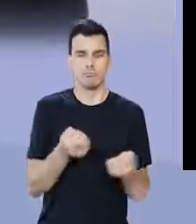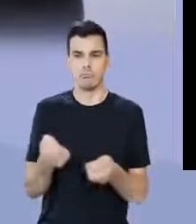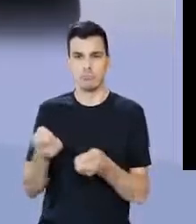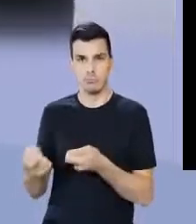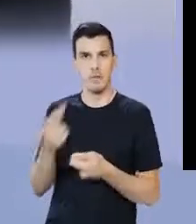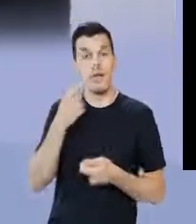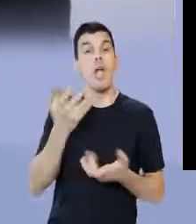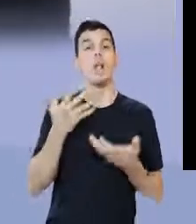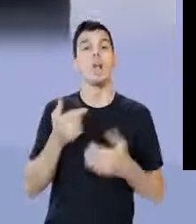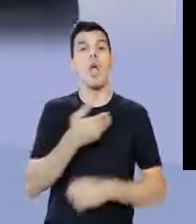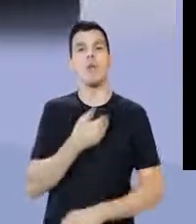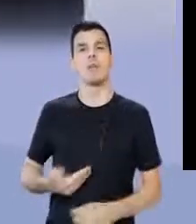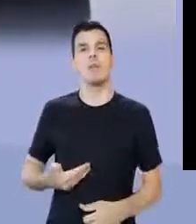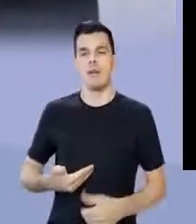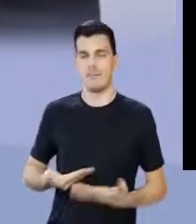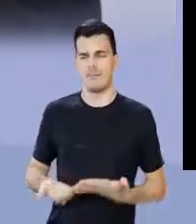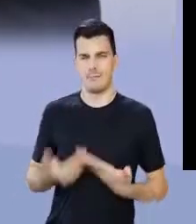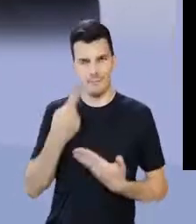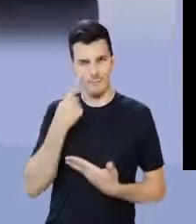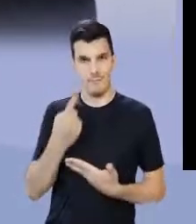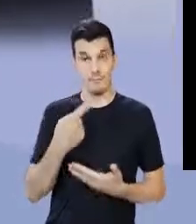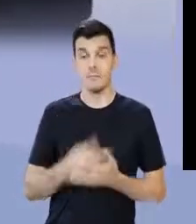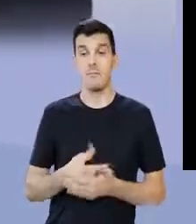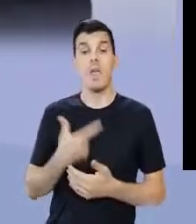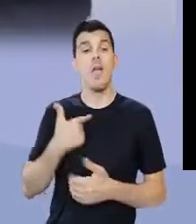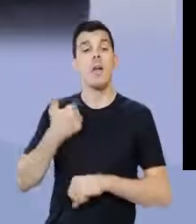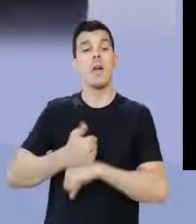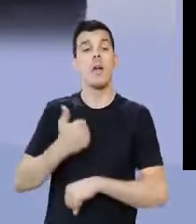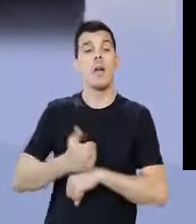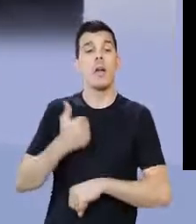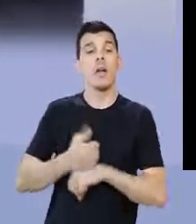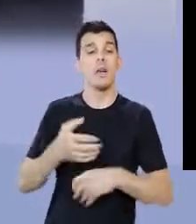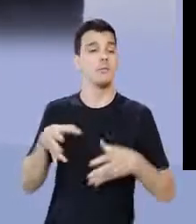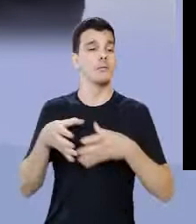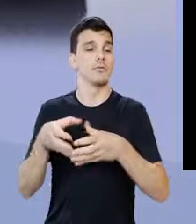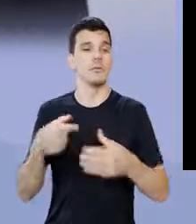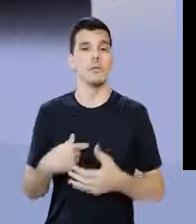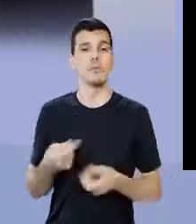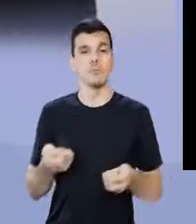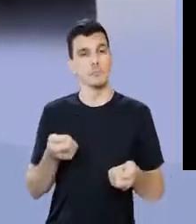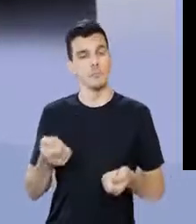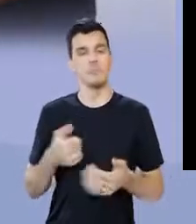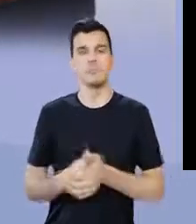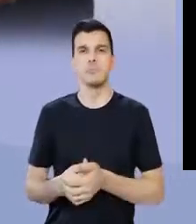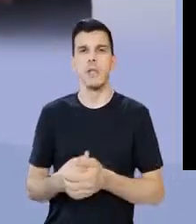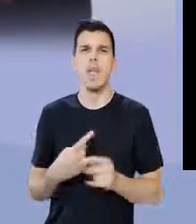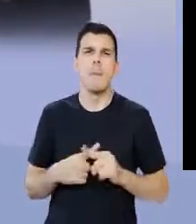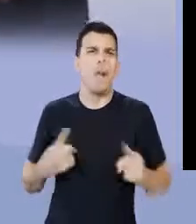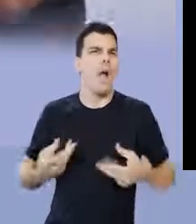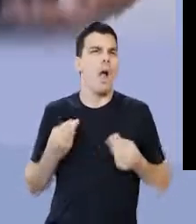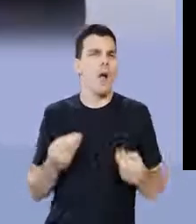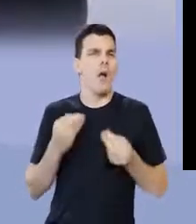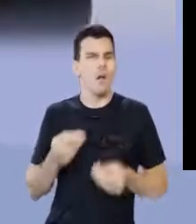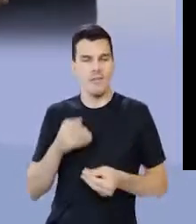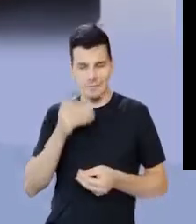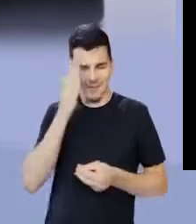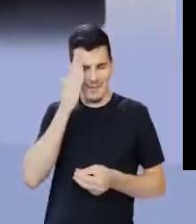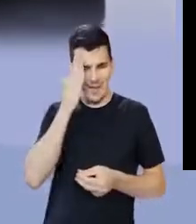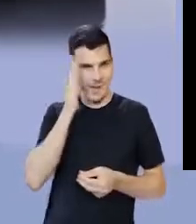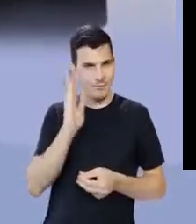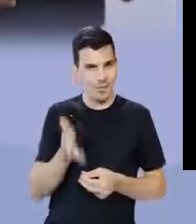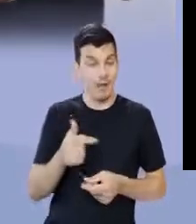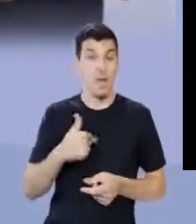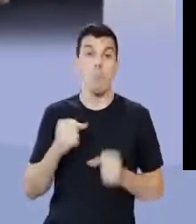estão contendo a ação popular, eles querem governar também. Olha aí, Senado, me coloca aí como membro de alguma coisa. Eu quero governar. Mas como